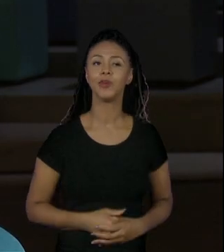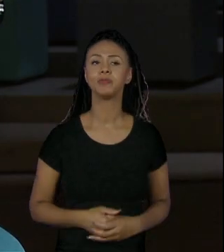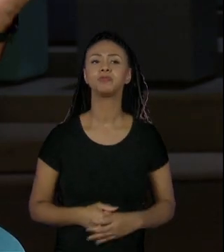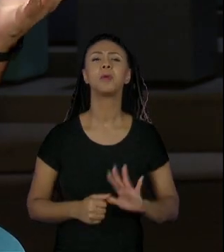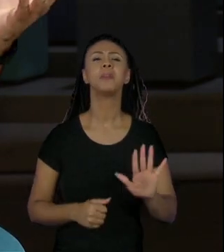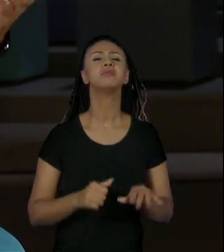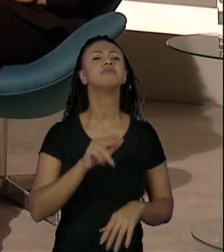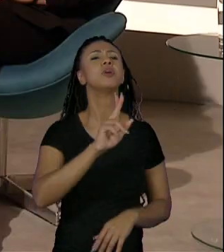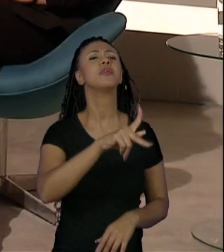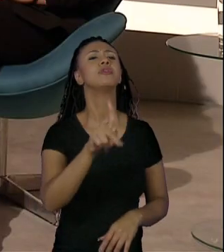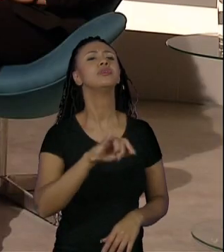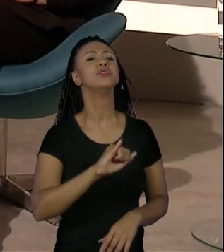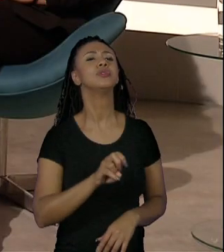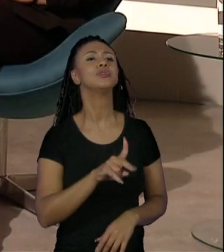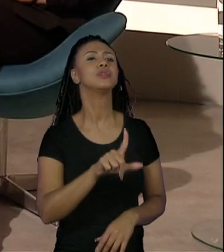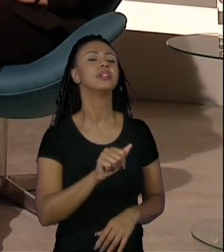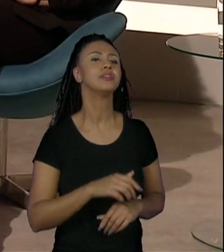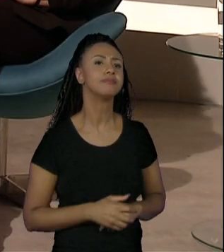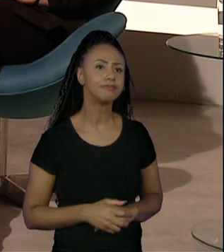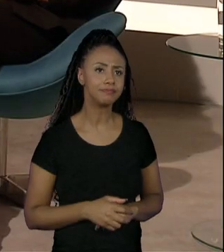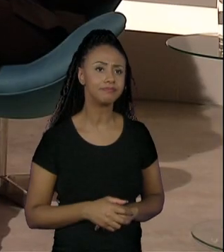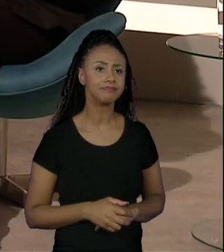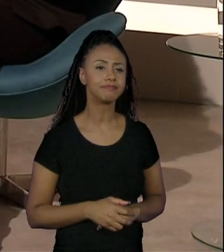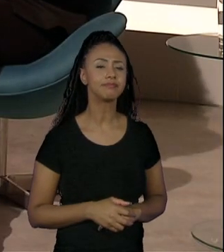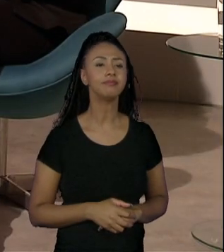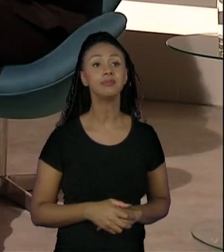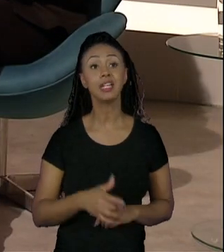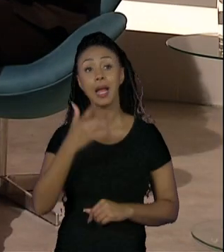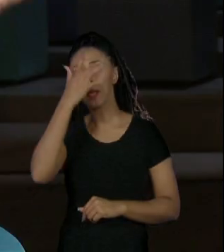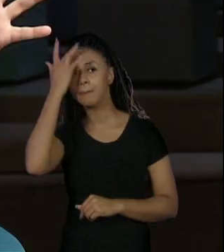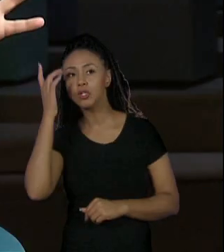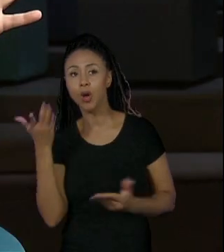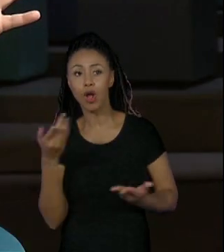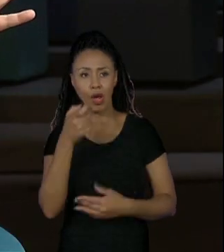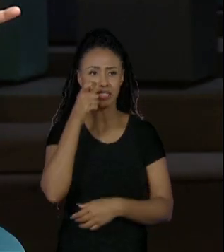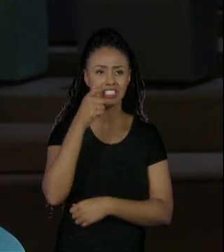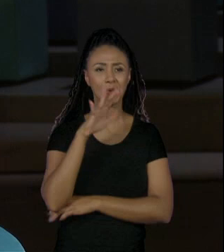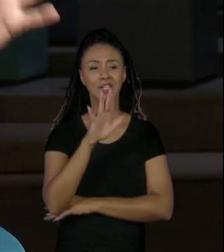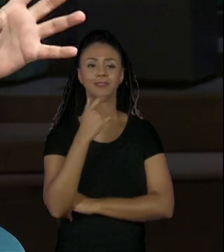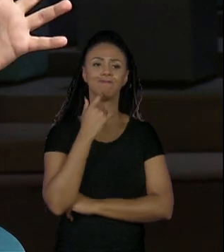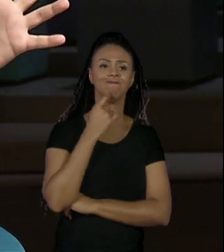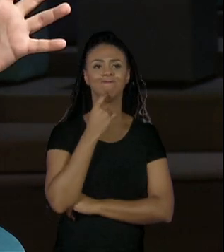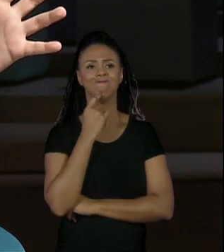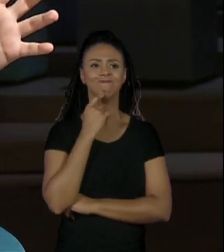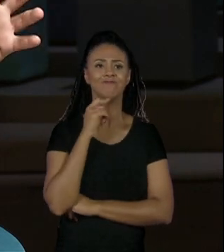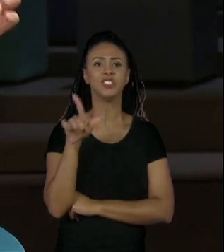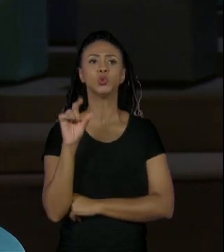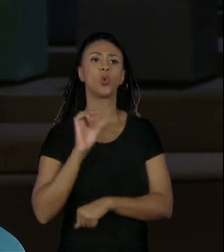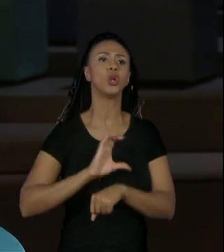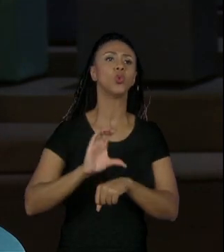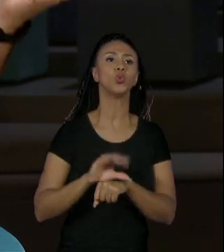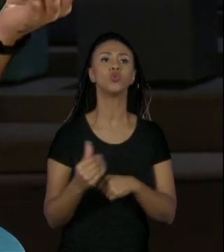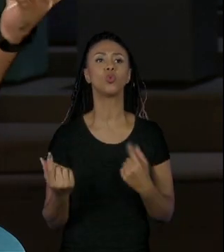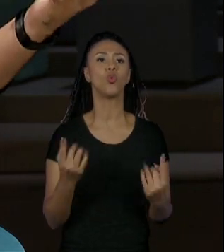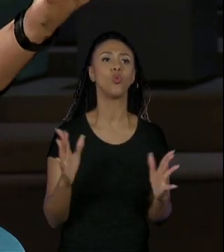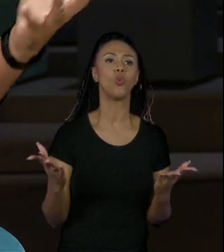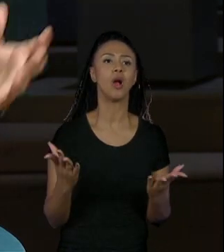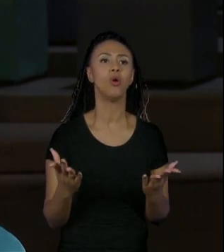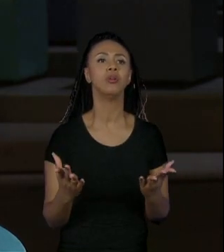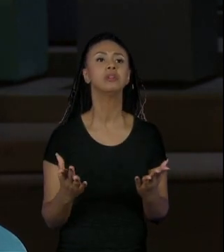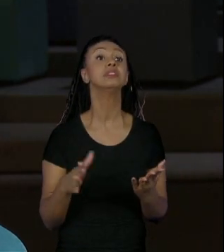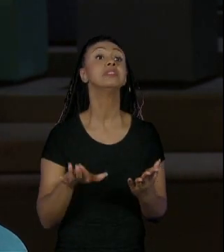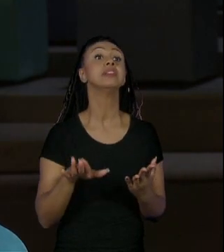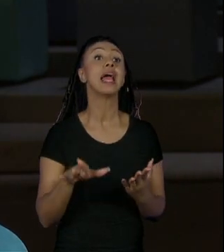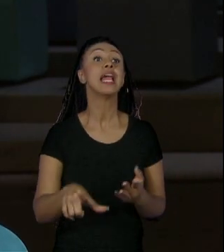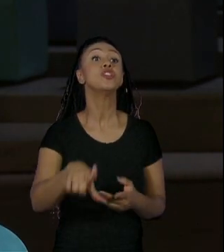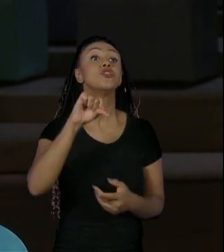Professora Juliana, por que aquela pessoa que ainda está com dúvida de qual curso escolher, por que ir para